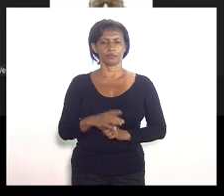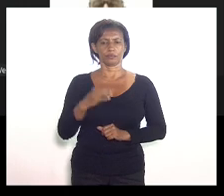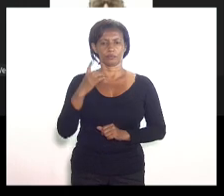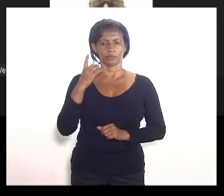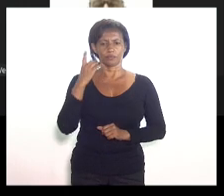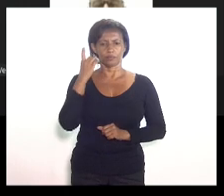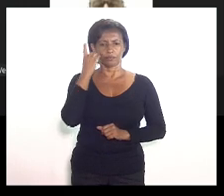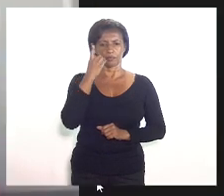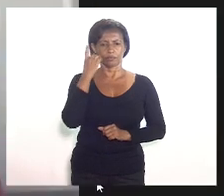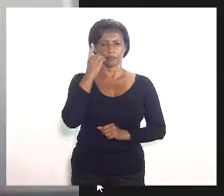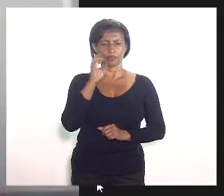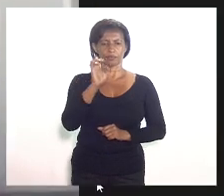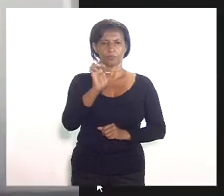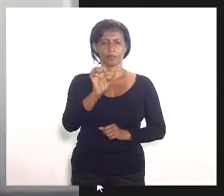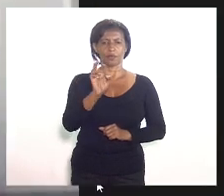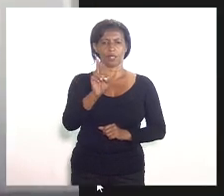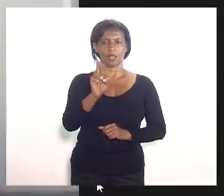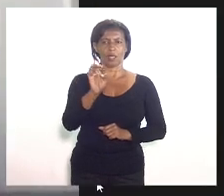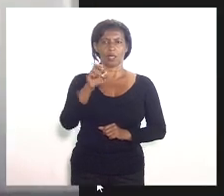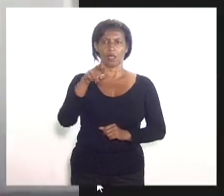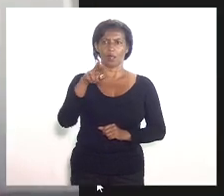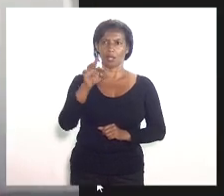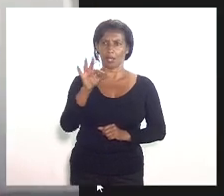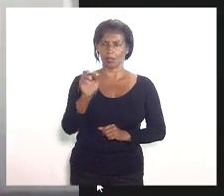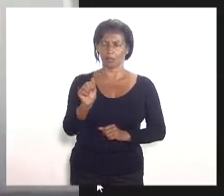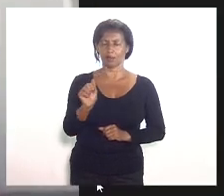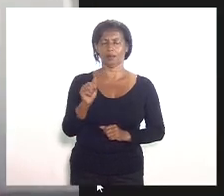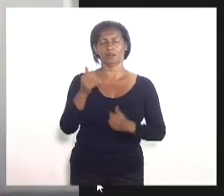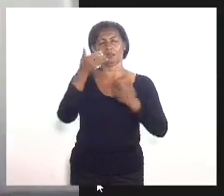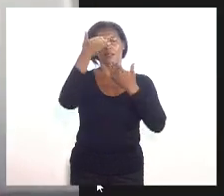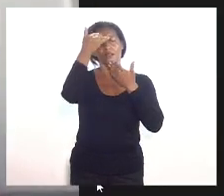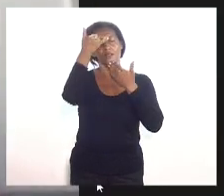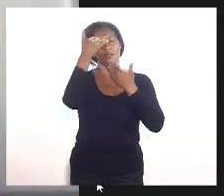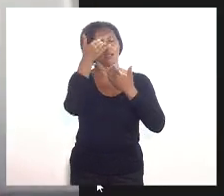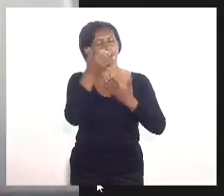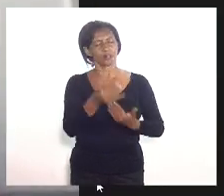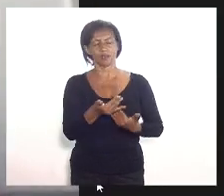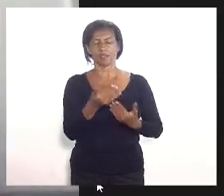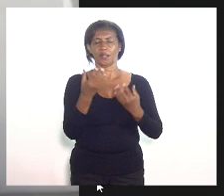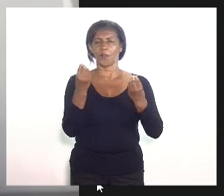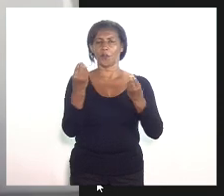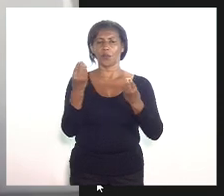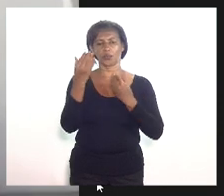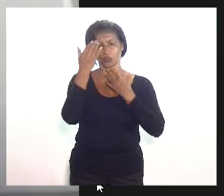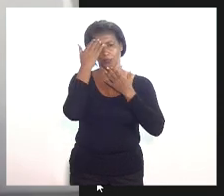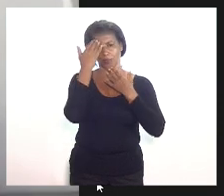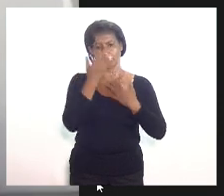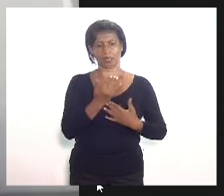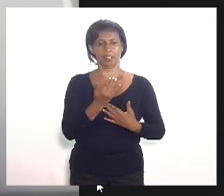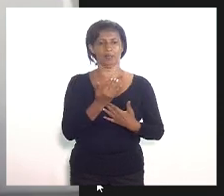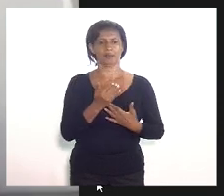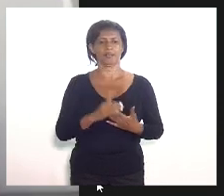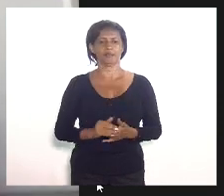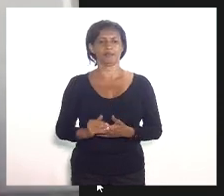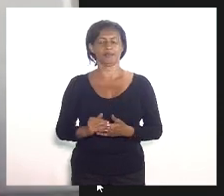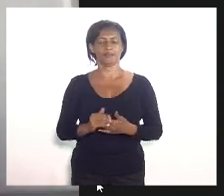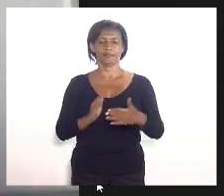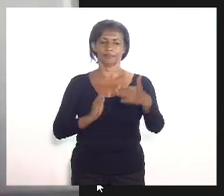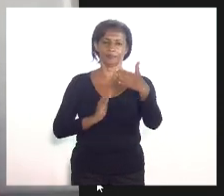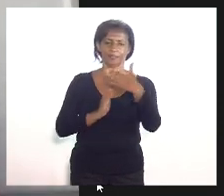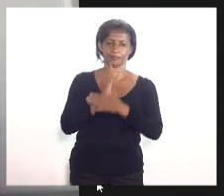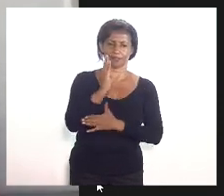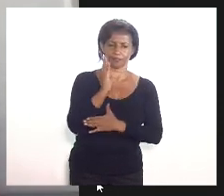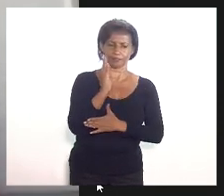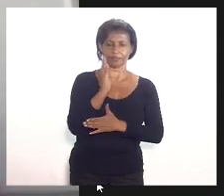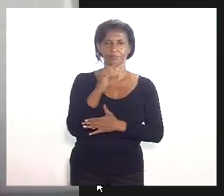Muito obrigada, senhora presidenta. Quero agradecer aos colegas, deputados e deputadas, pela aprovação